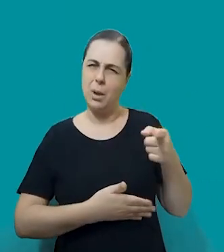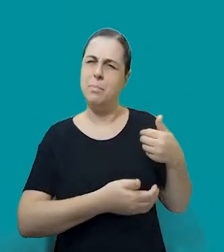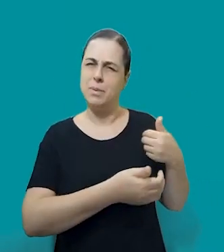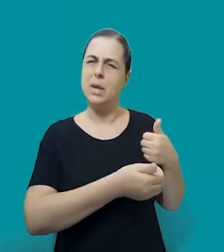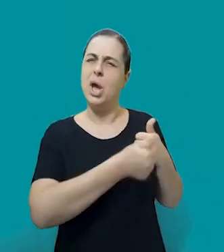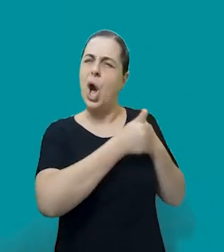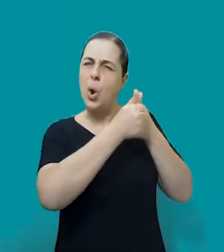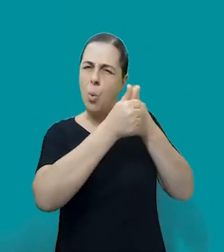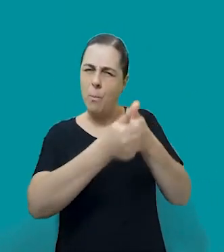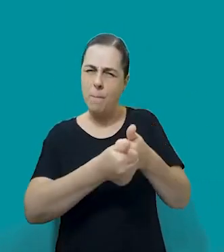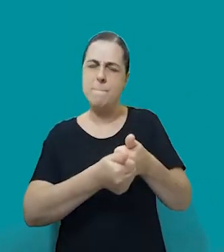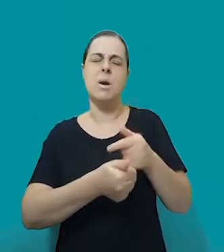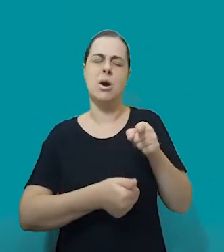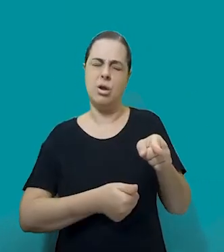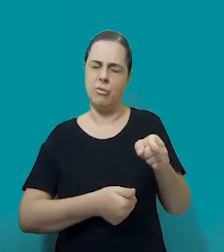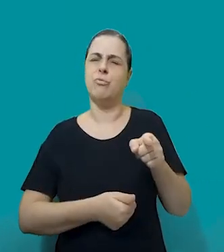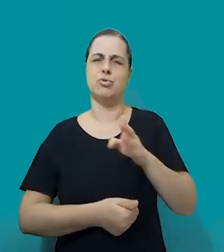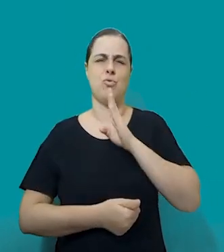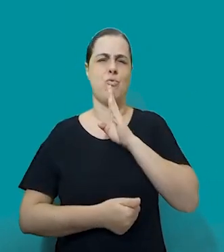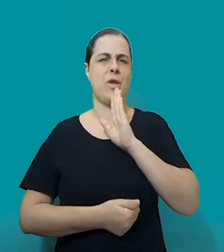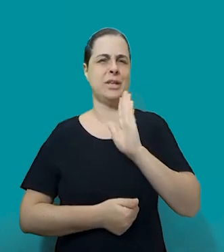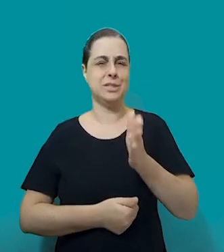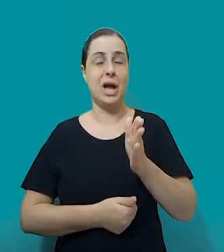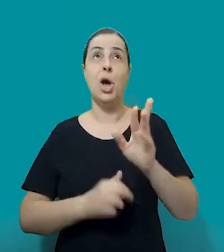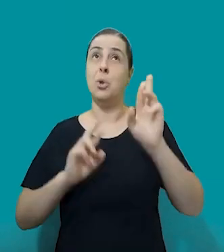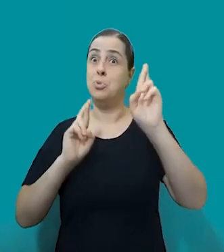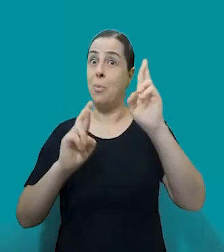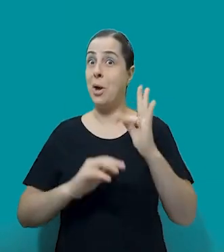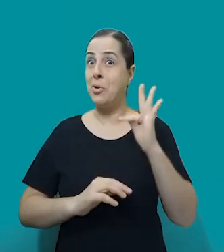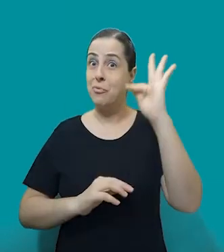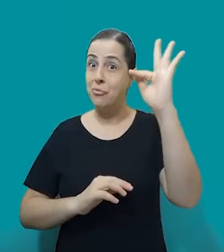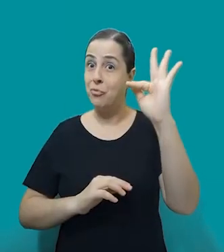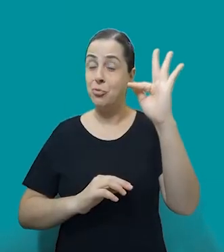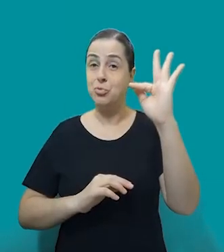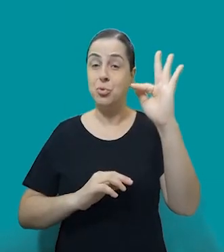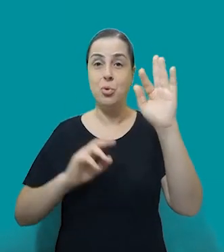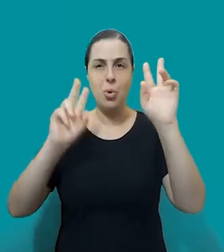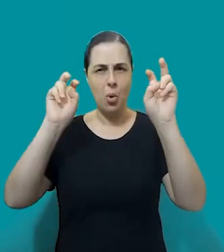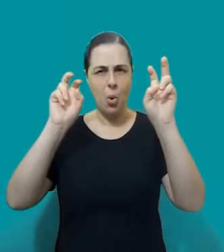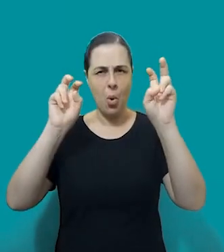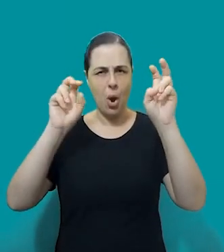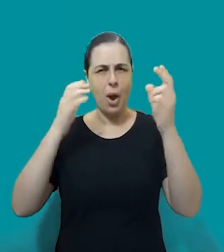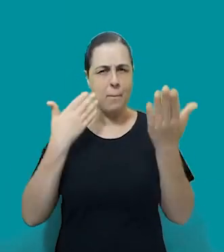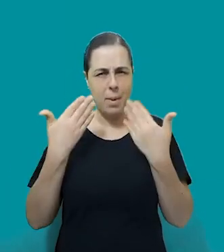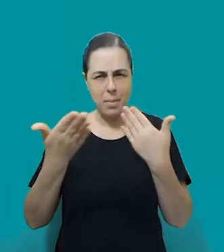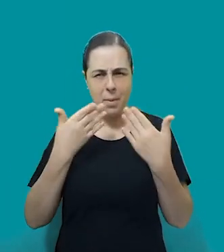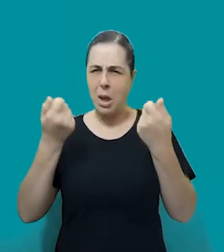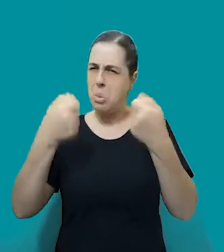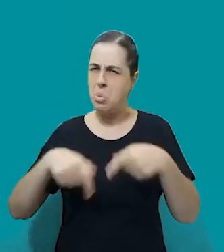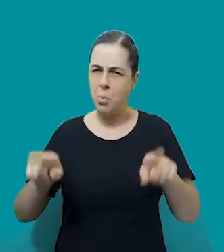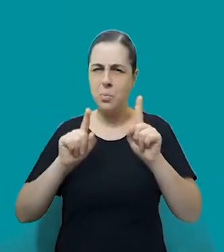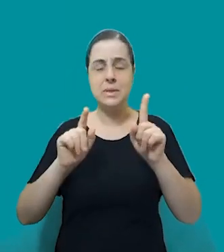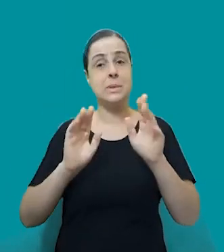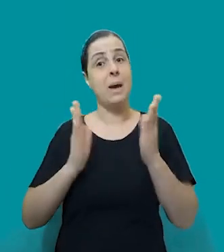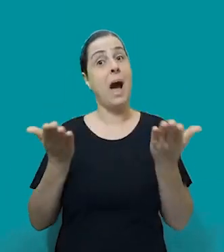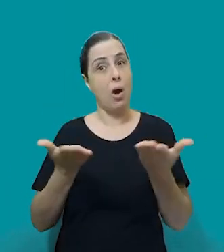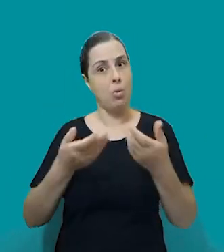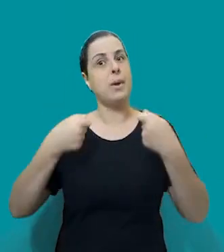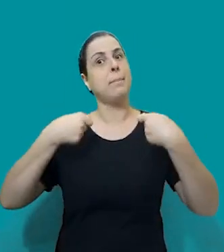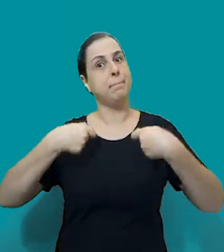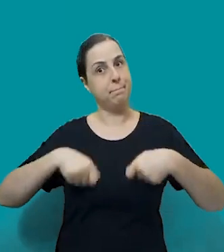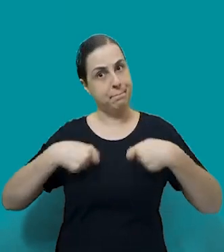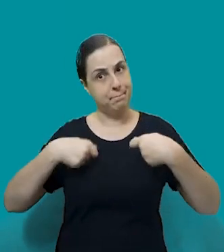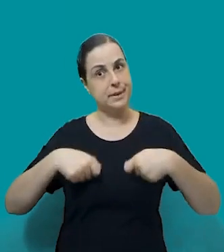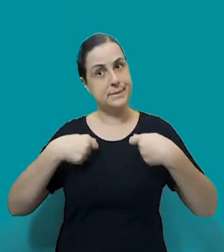espero que um dia a gente não precise mais desses bate-papos, né, mas por enquanto a gente precisa e a gente vai promover esses lugares de fala,